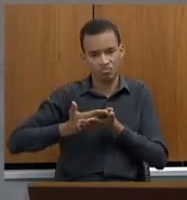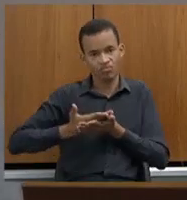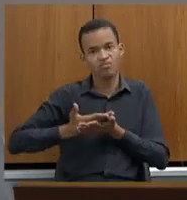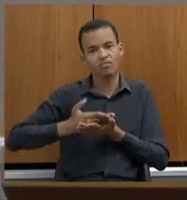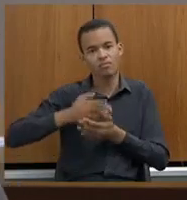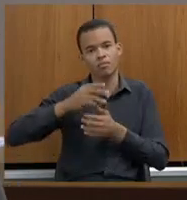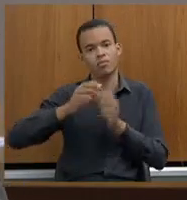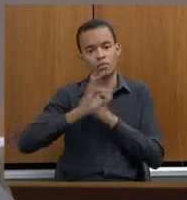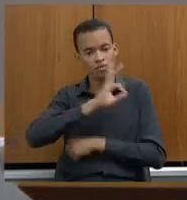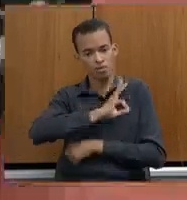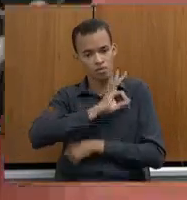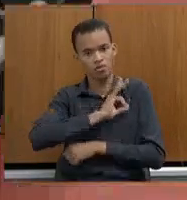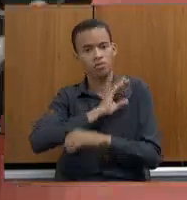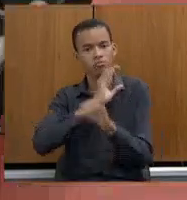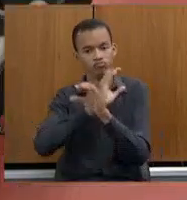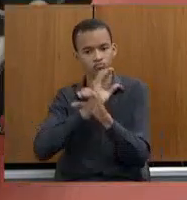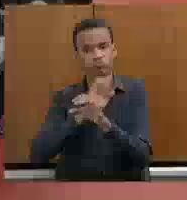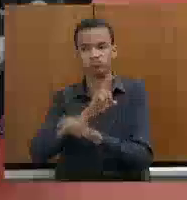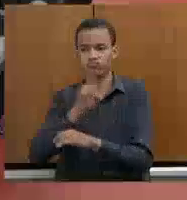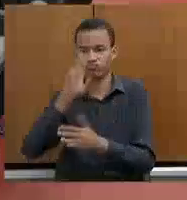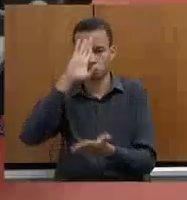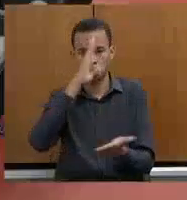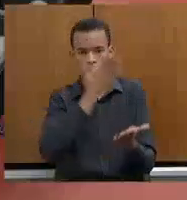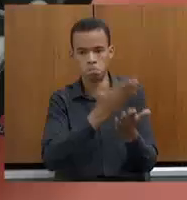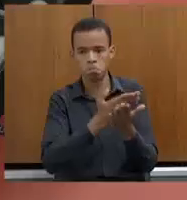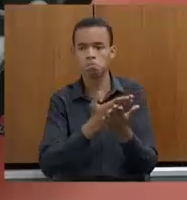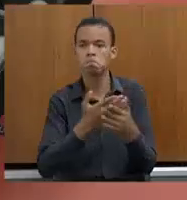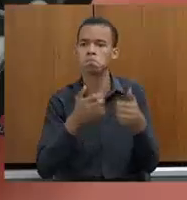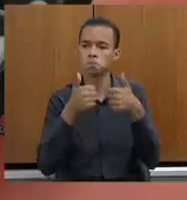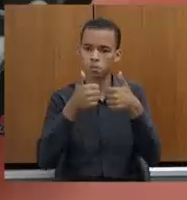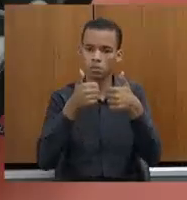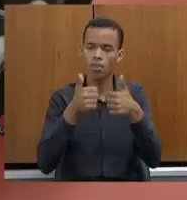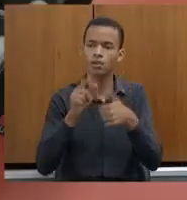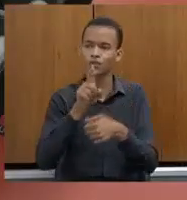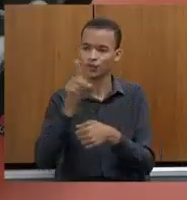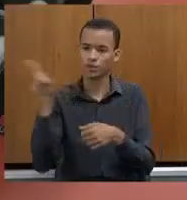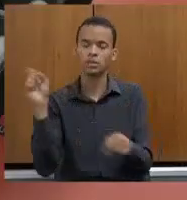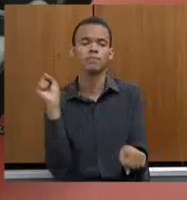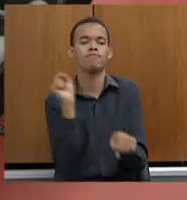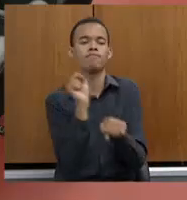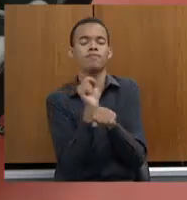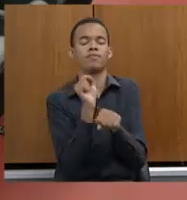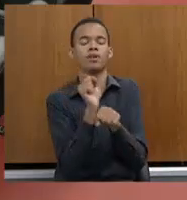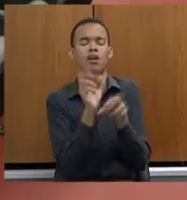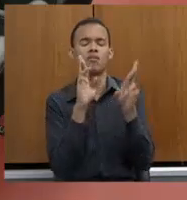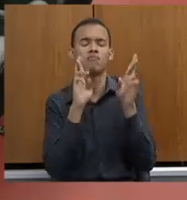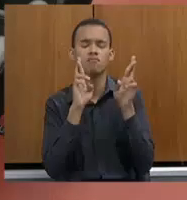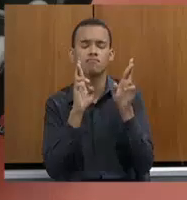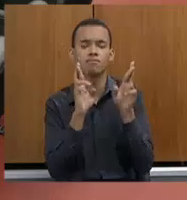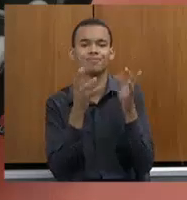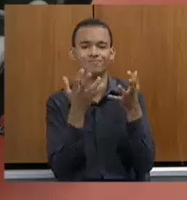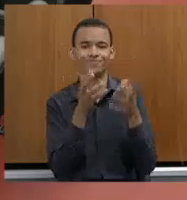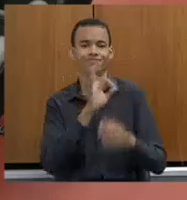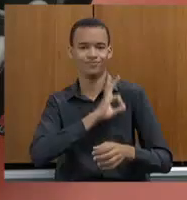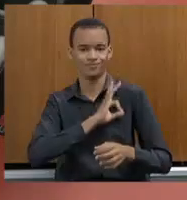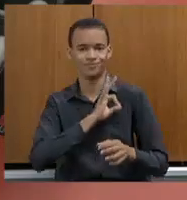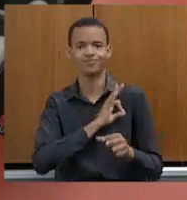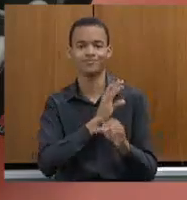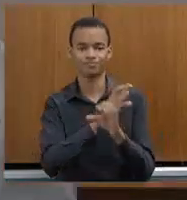que têm a esperança de uma polícia civil melhor, mais ígida.